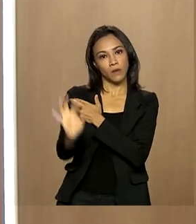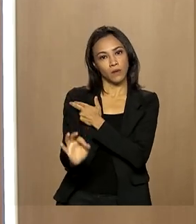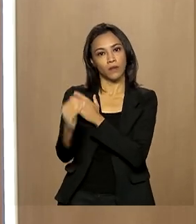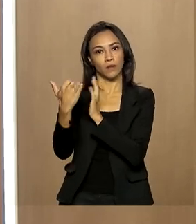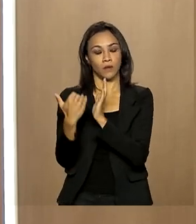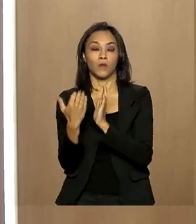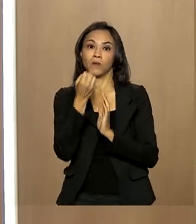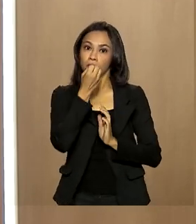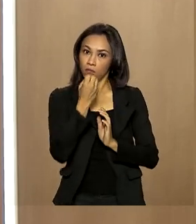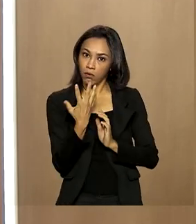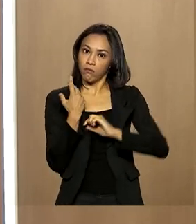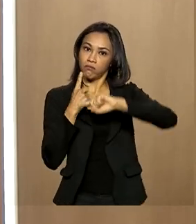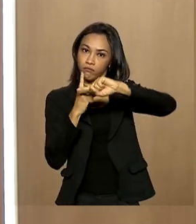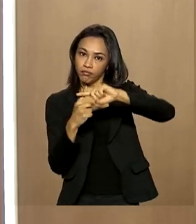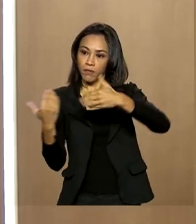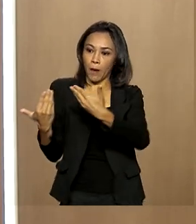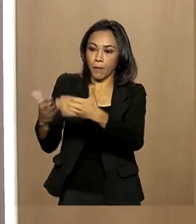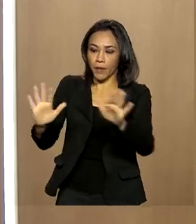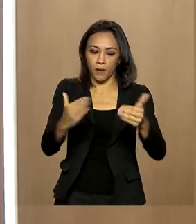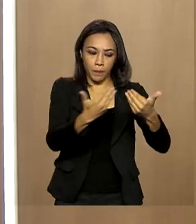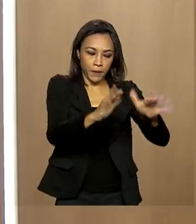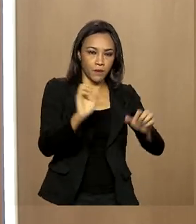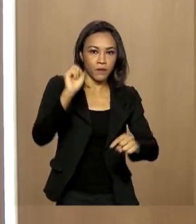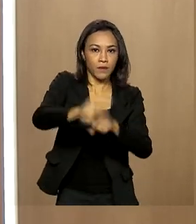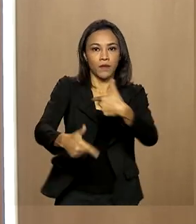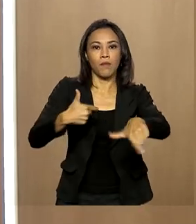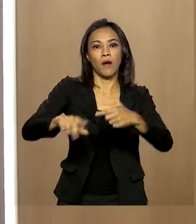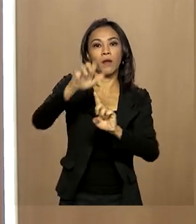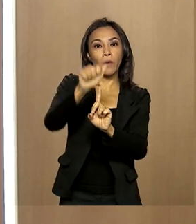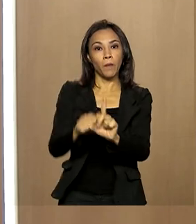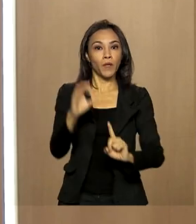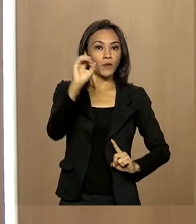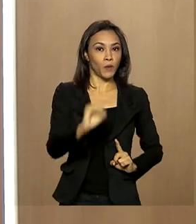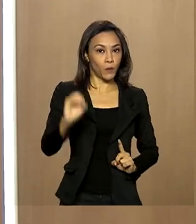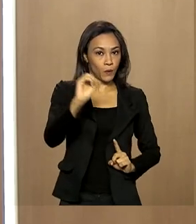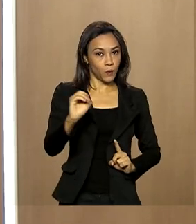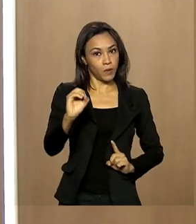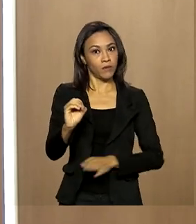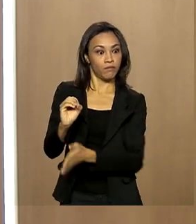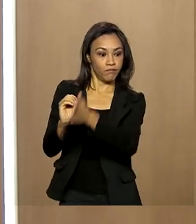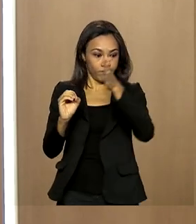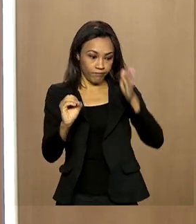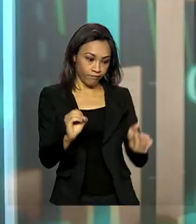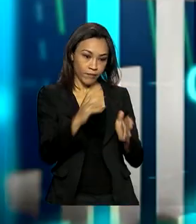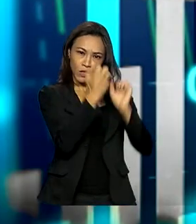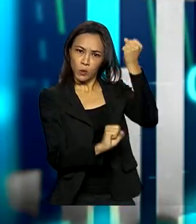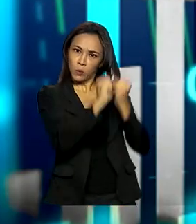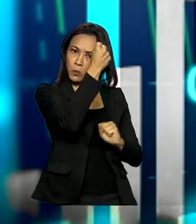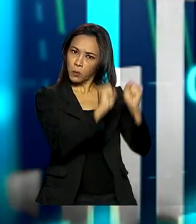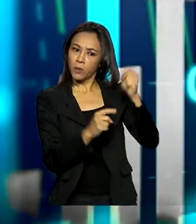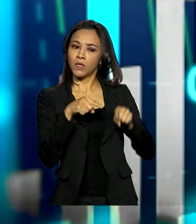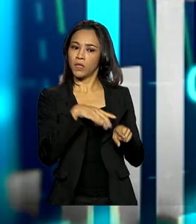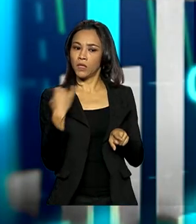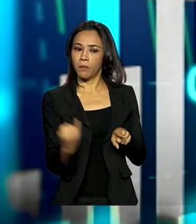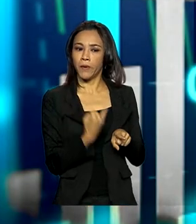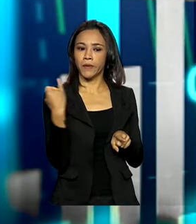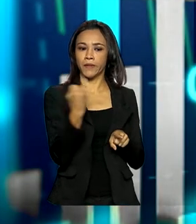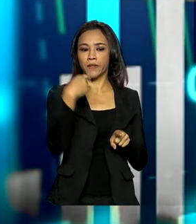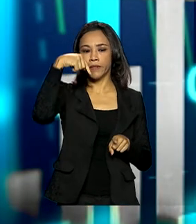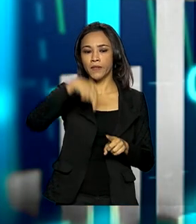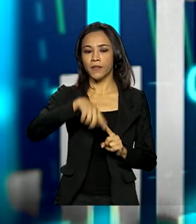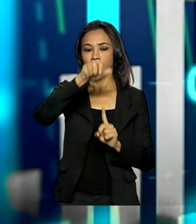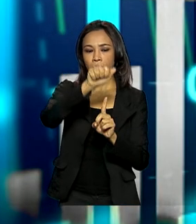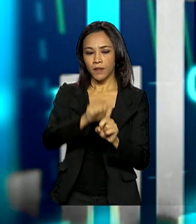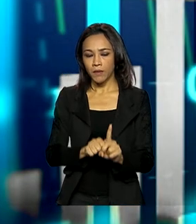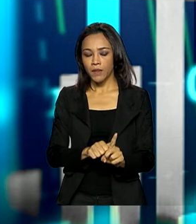de novos postos gerados no mês de outubro, seguidos então pela indústria, que também foi muito importante nesse mês, com um